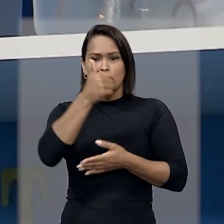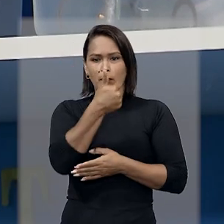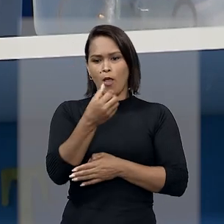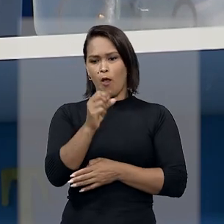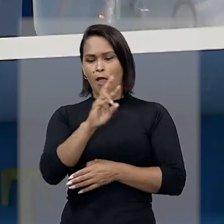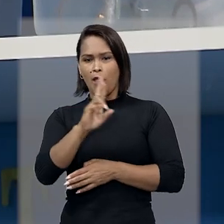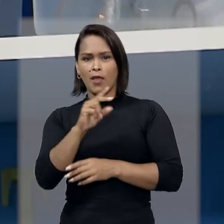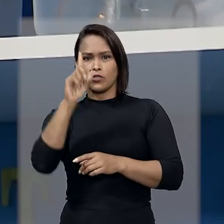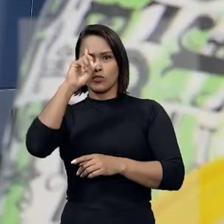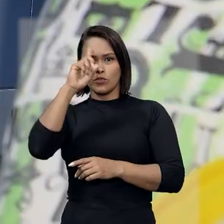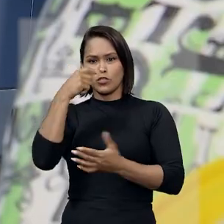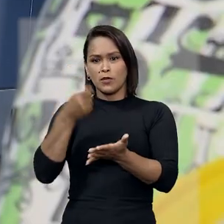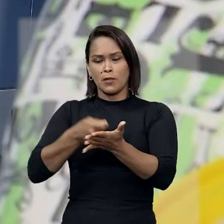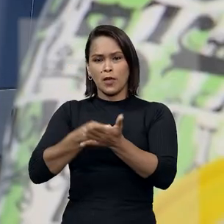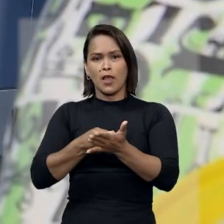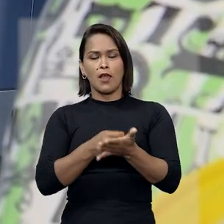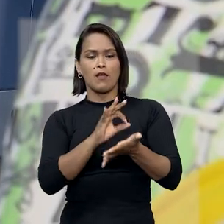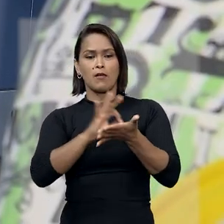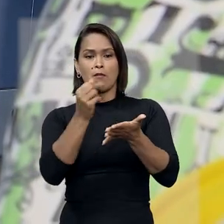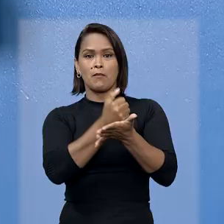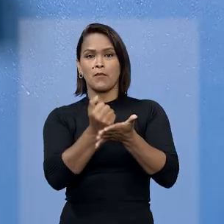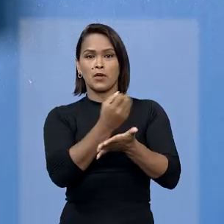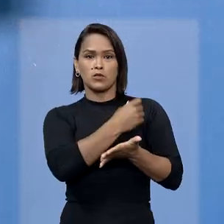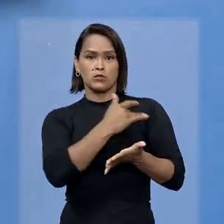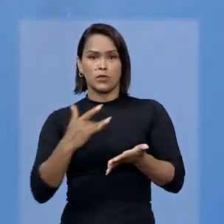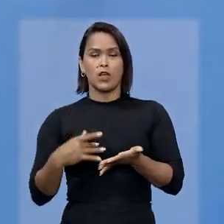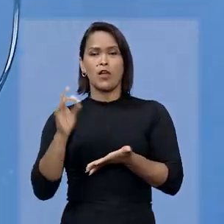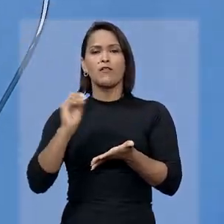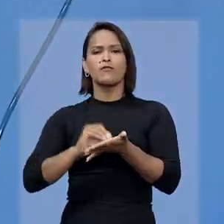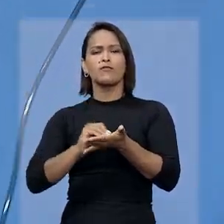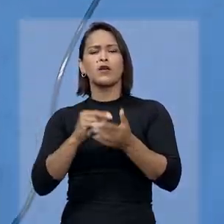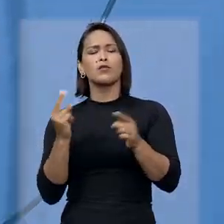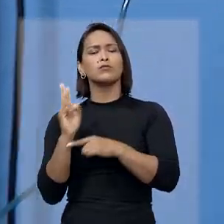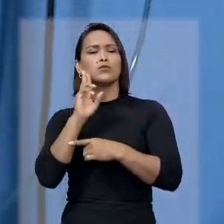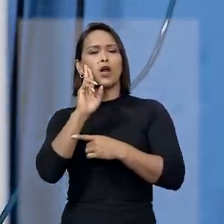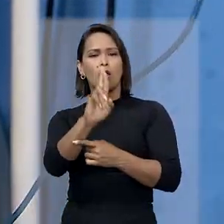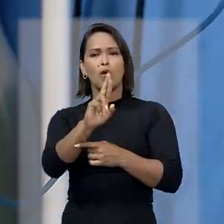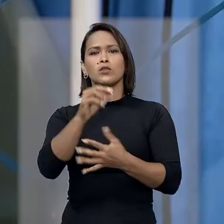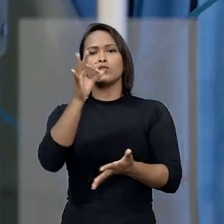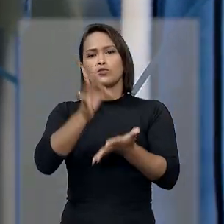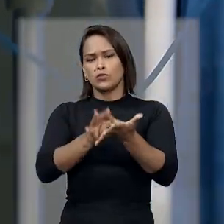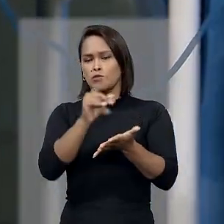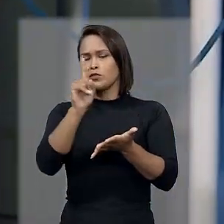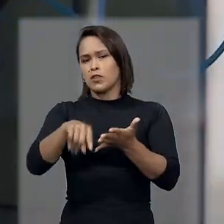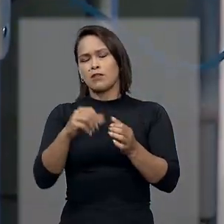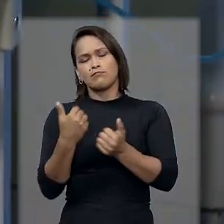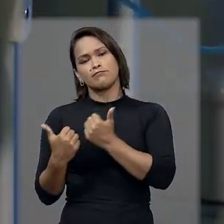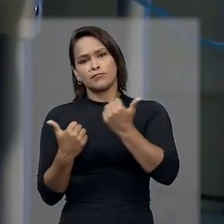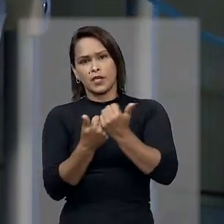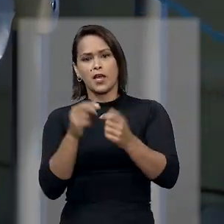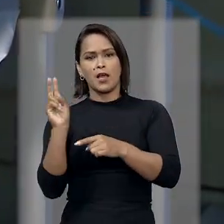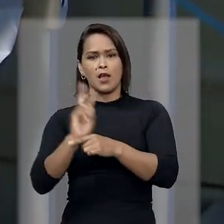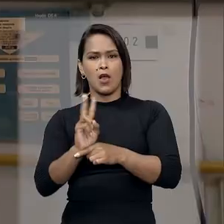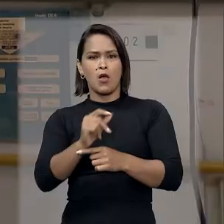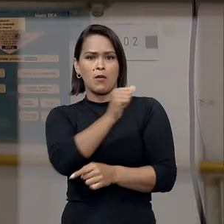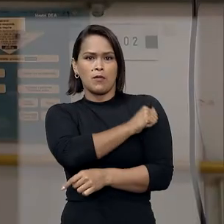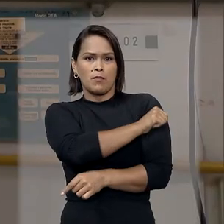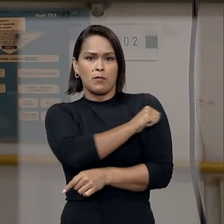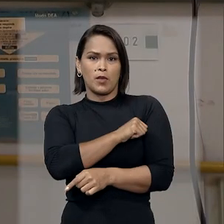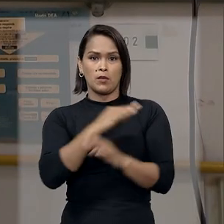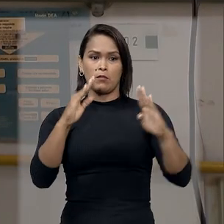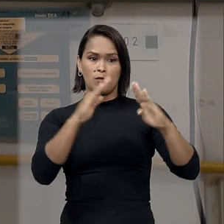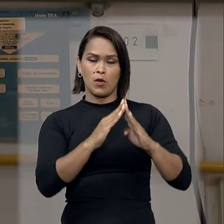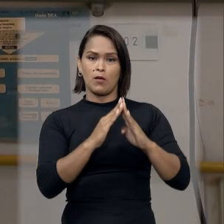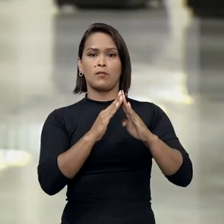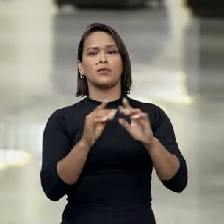imposta a uma operadora de plano de saúde pelo descumprimento da ordem judicial para prestar assistência médica domiciliar, a